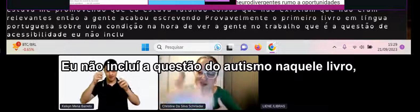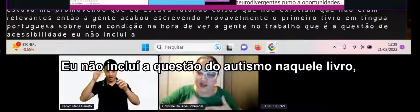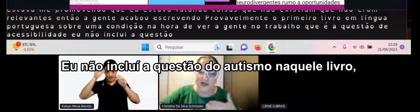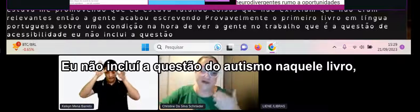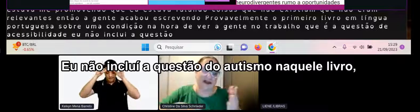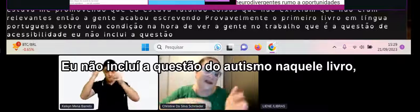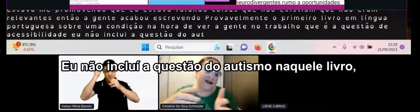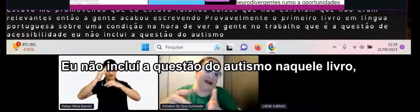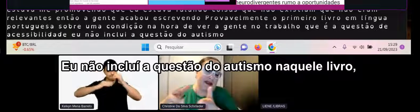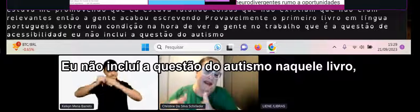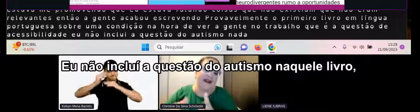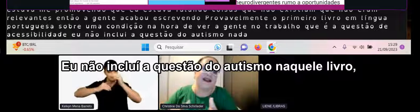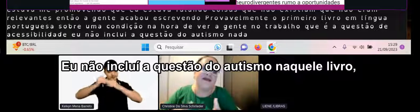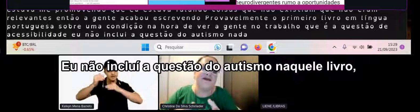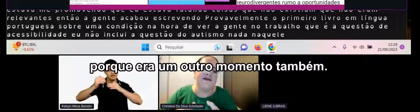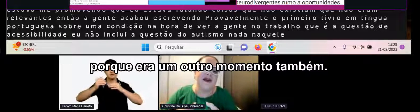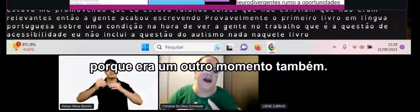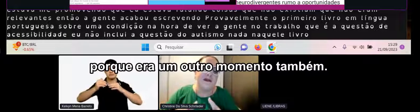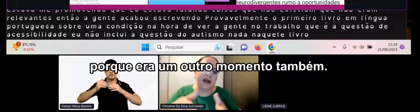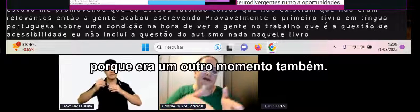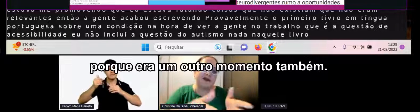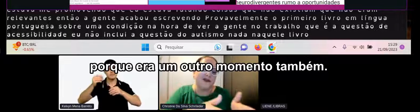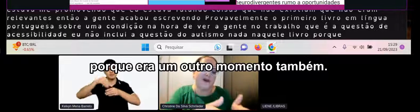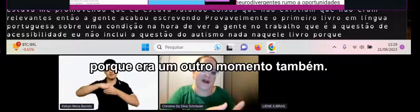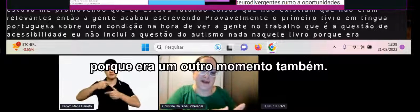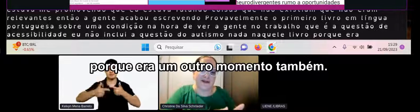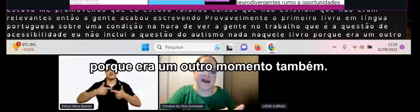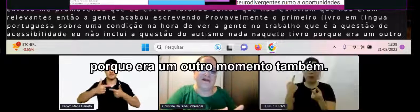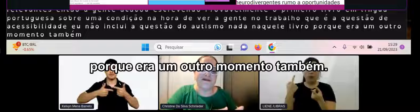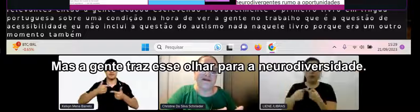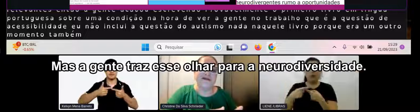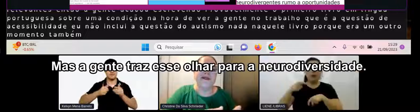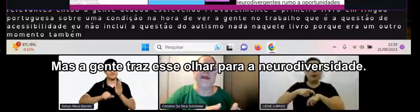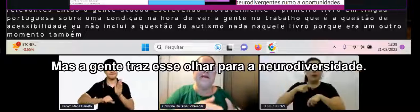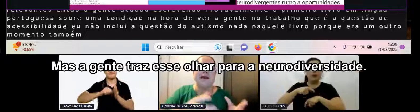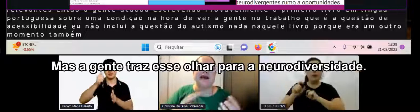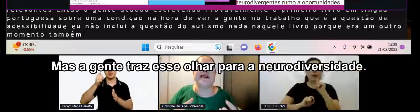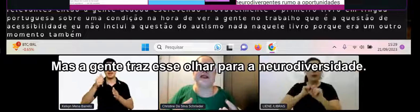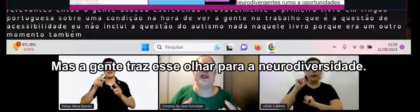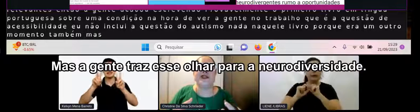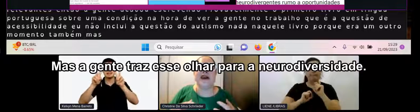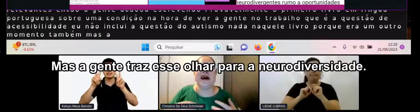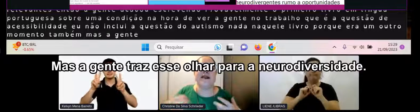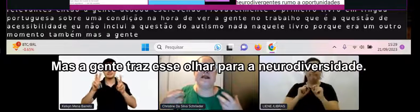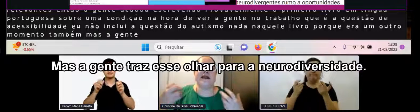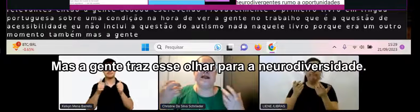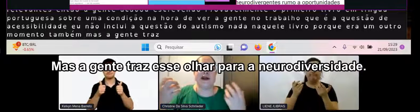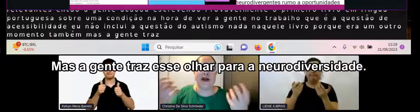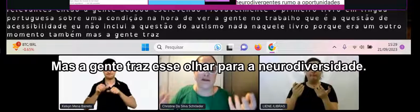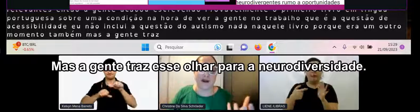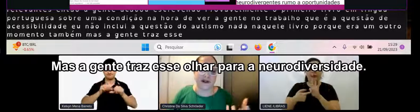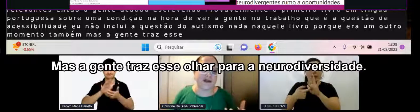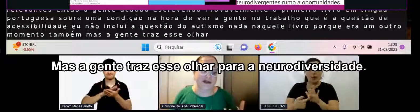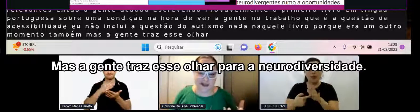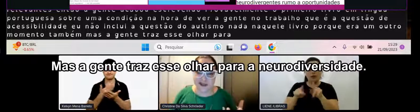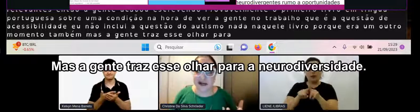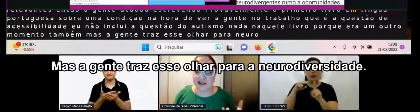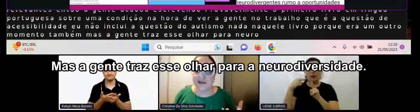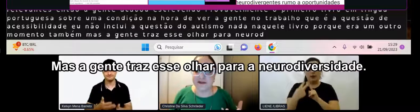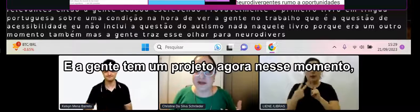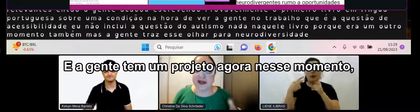questão Do autismo Nada naquele livro Porque era um outro momento também Mas a gente traz Esse olhar para a